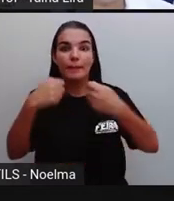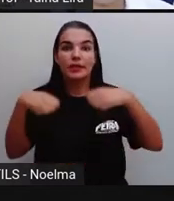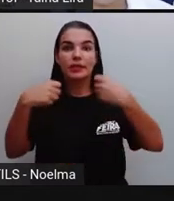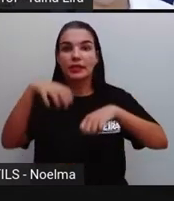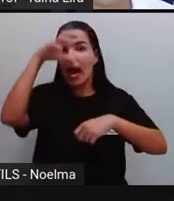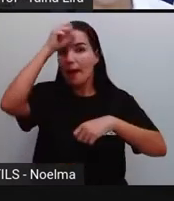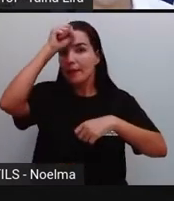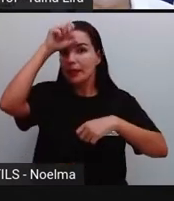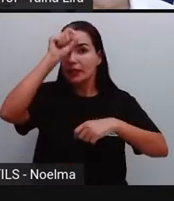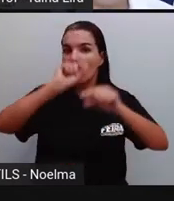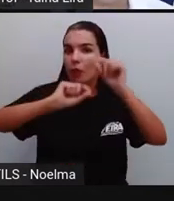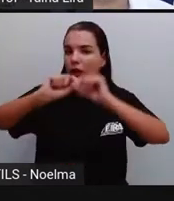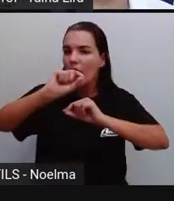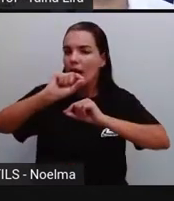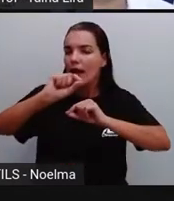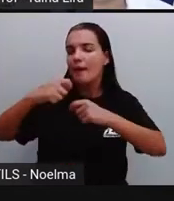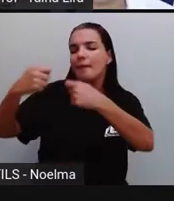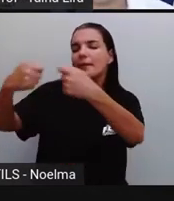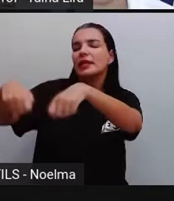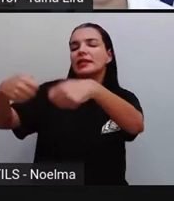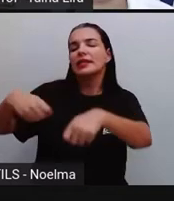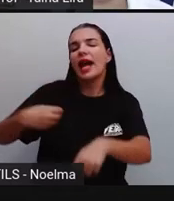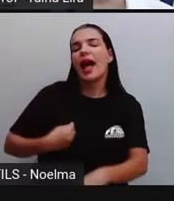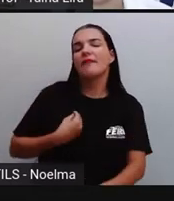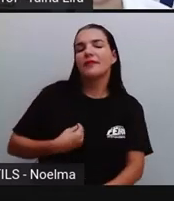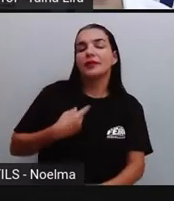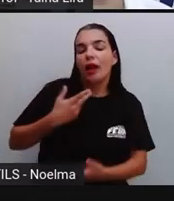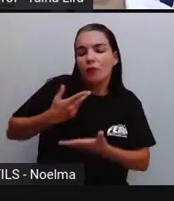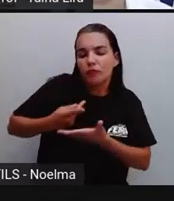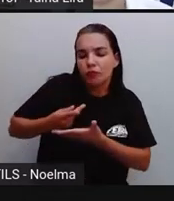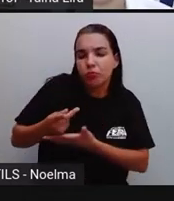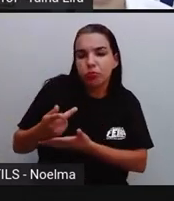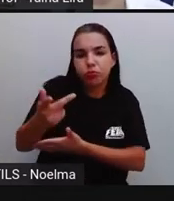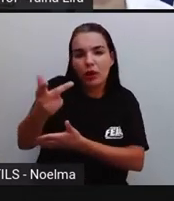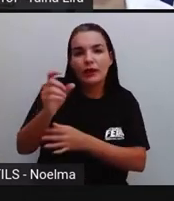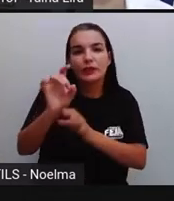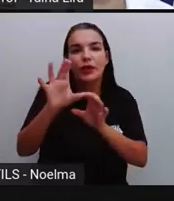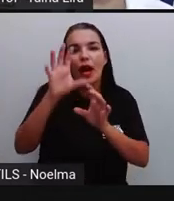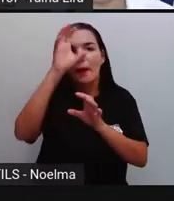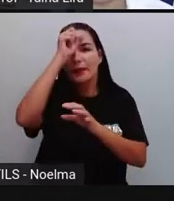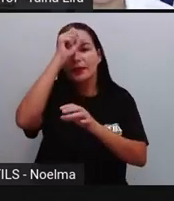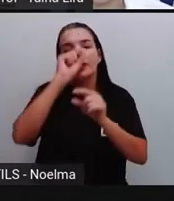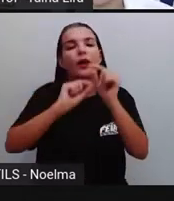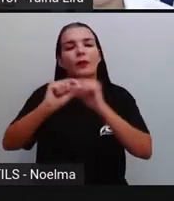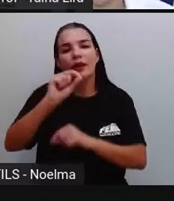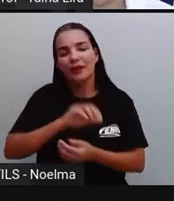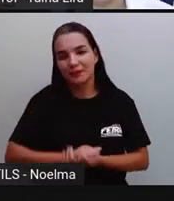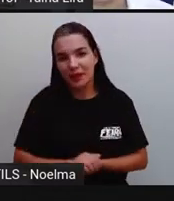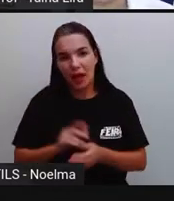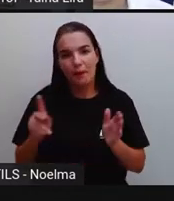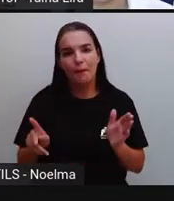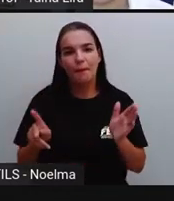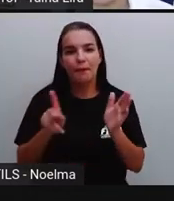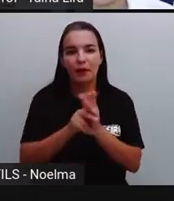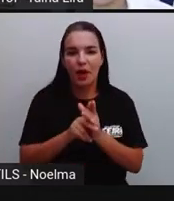precisaria para a vida. Então, muitas vezes o aluno, ele aprendia o que ele ia, né,